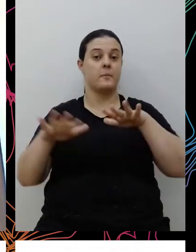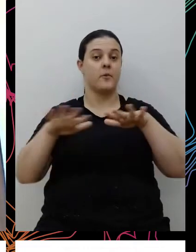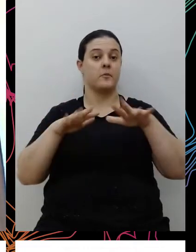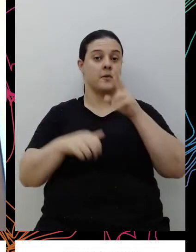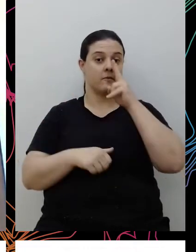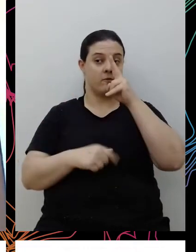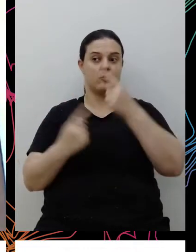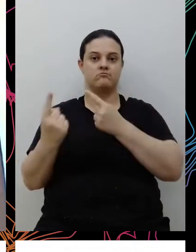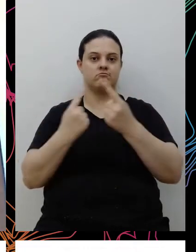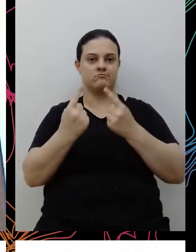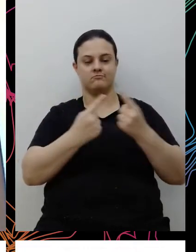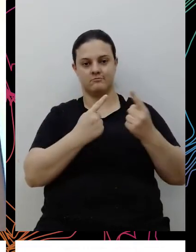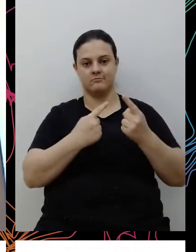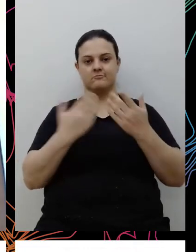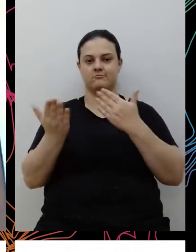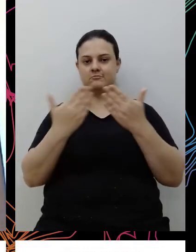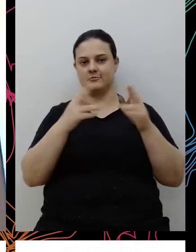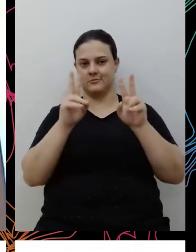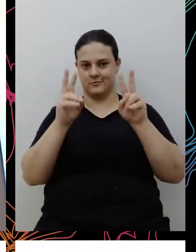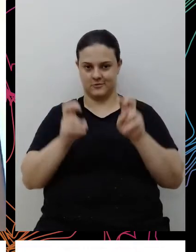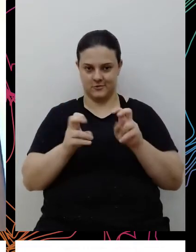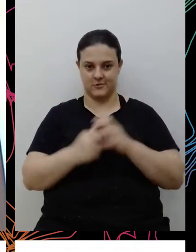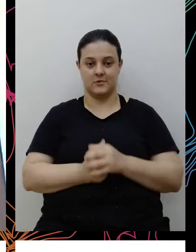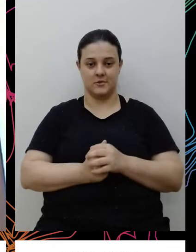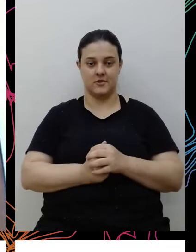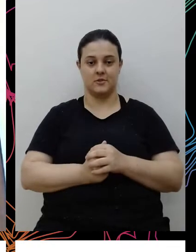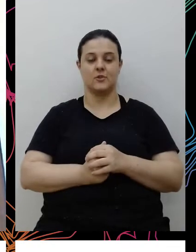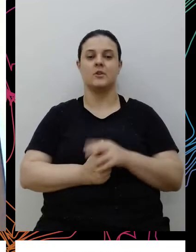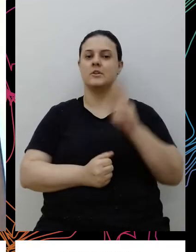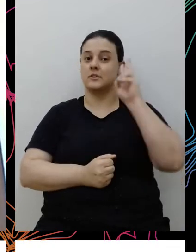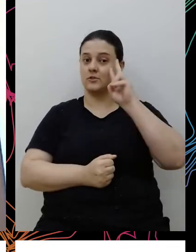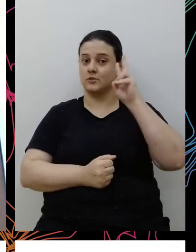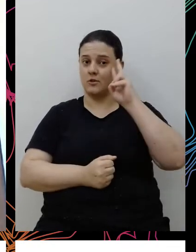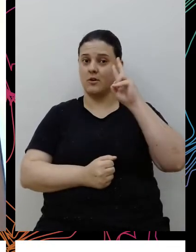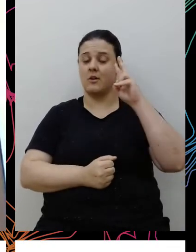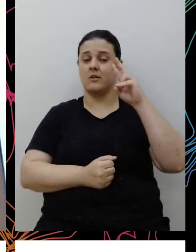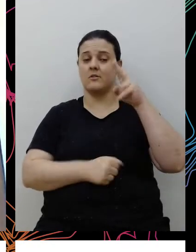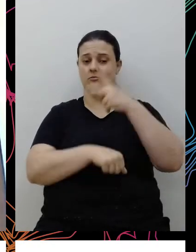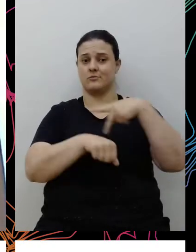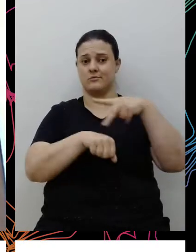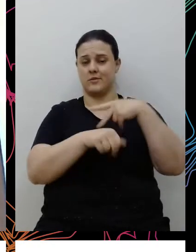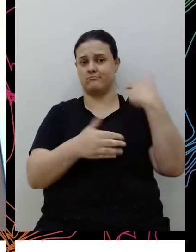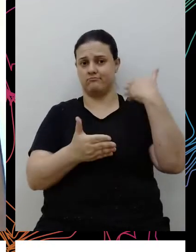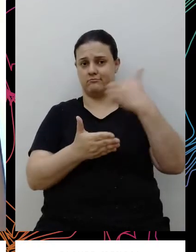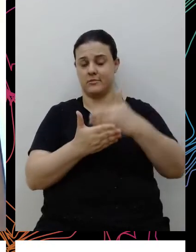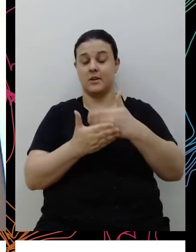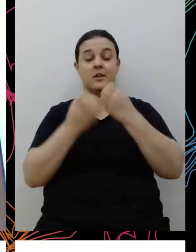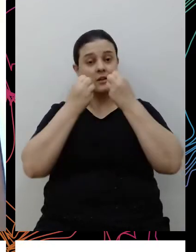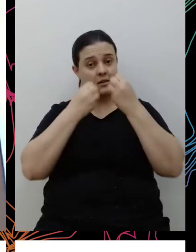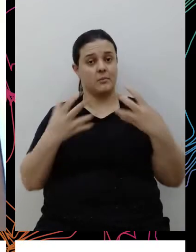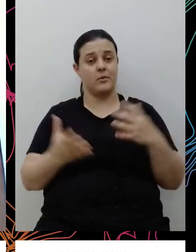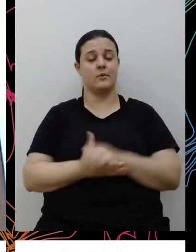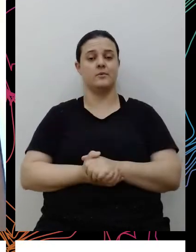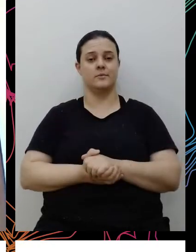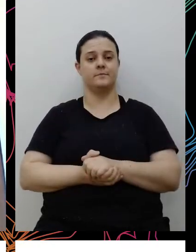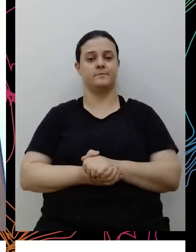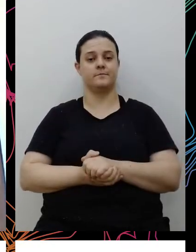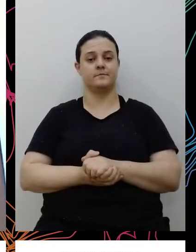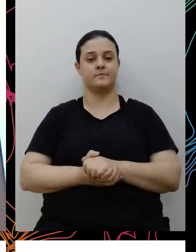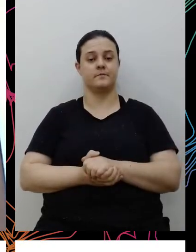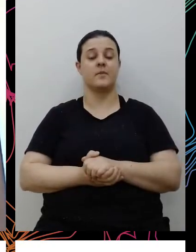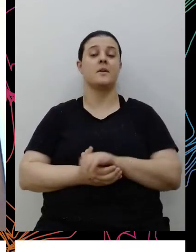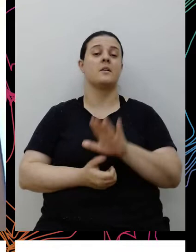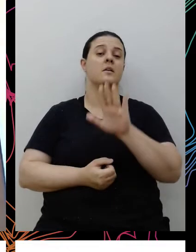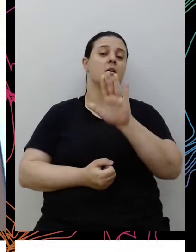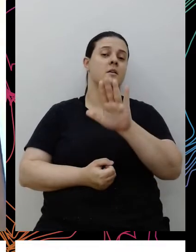discussão e debate sobre o assunto que é histórico do país, né? E isso é muito positivo, né? Só que,